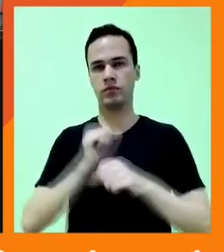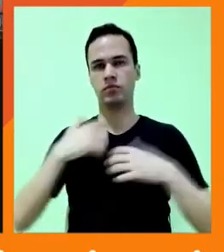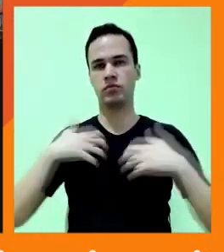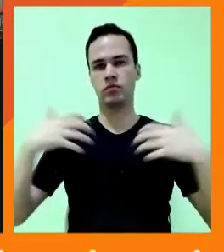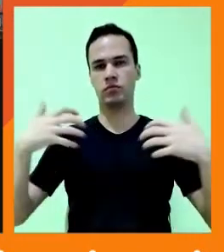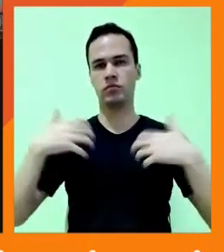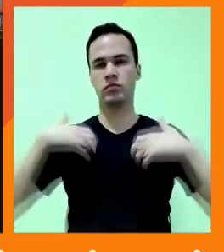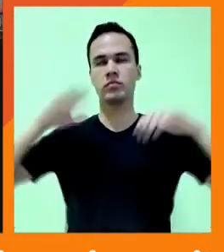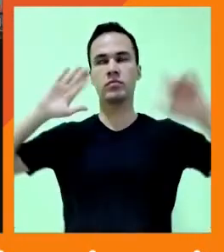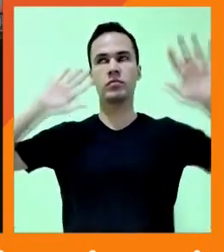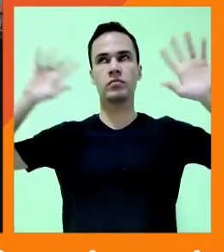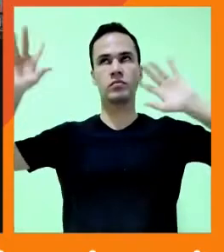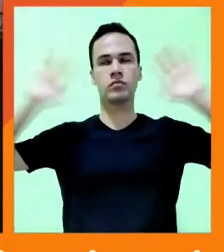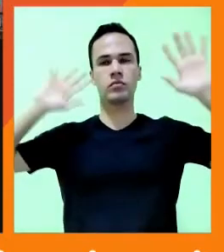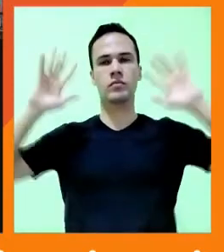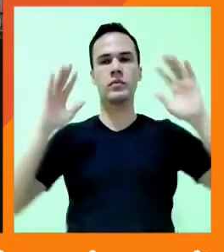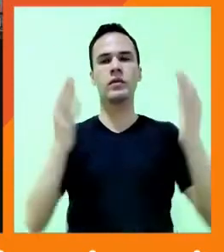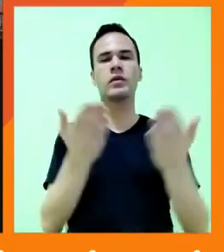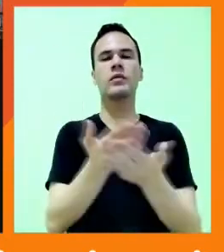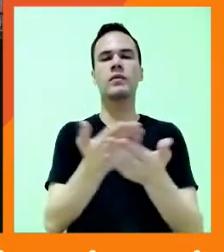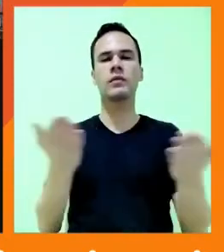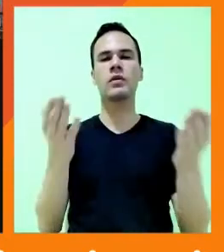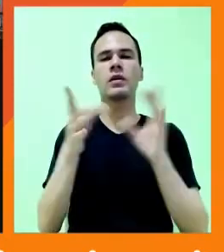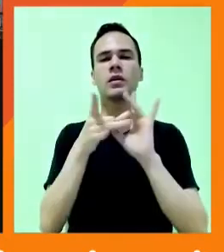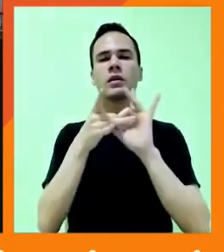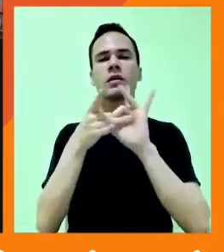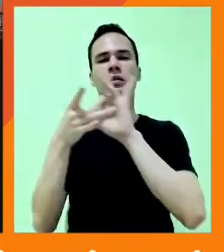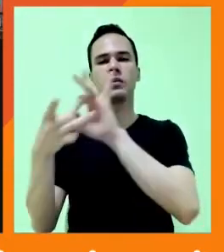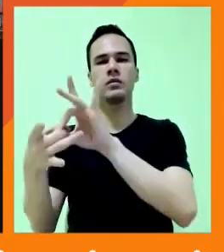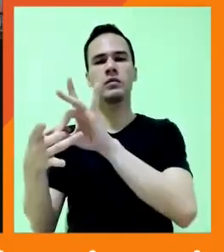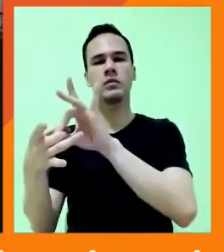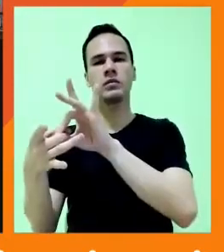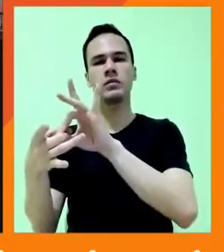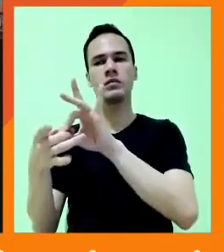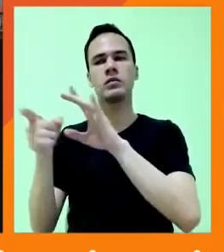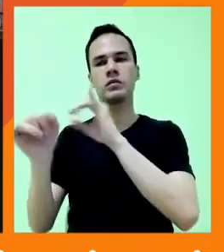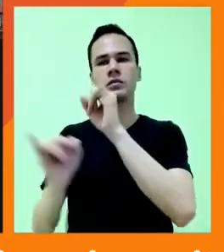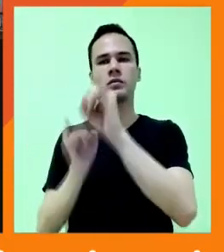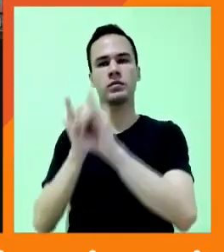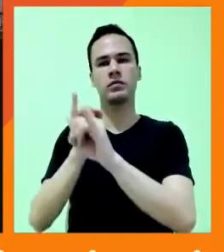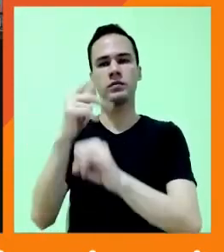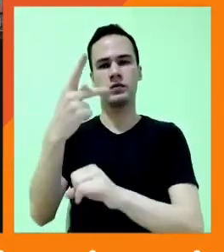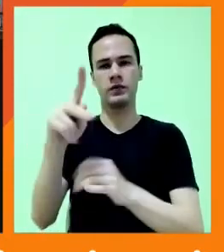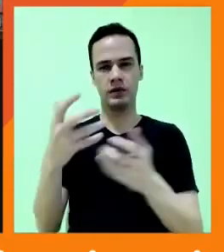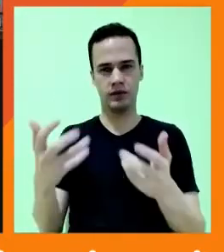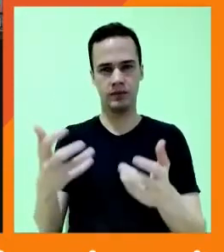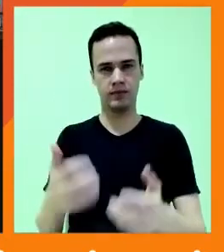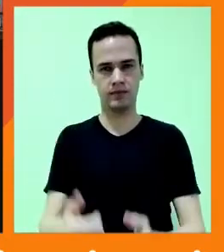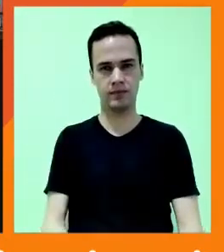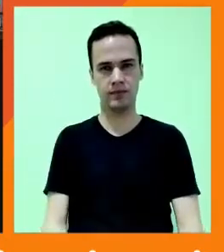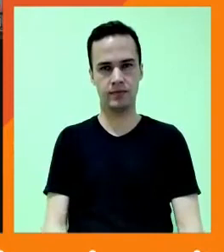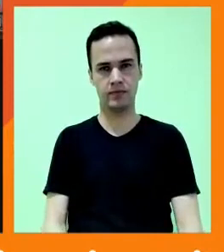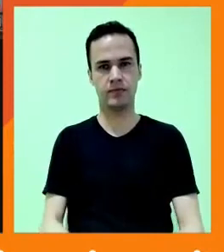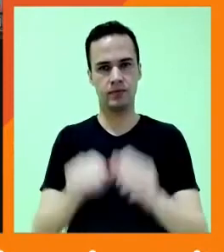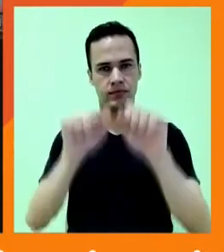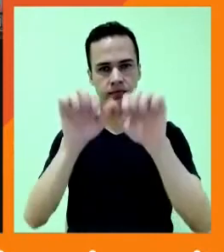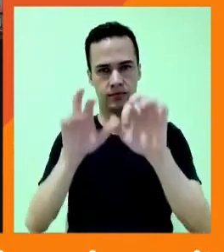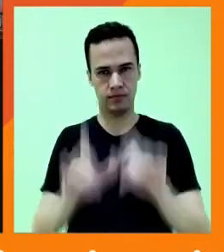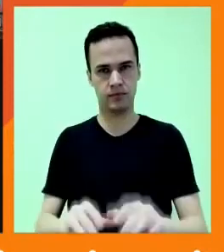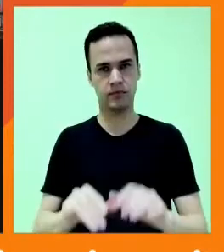como é que você vai se conectar com a internet dos seus sonhos. Escreve no chat também,